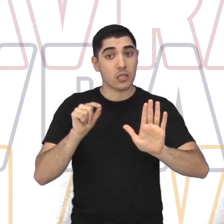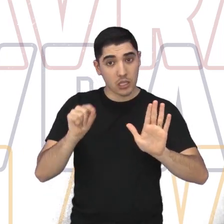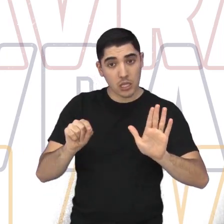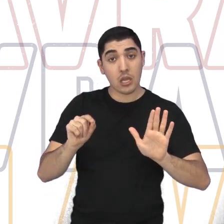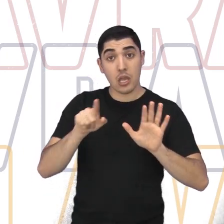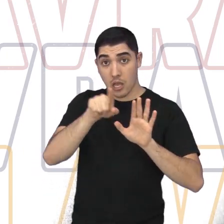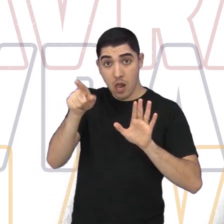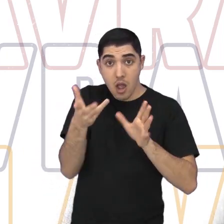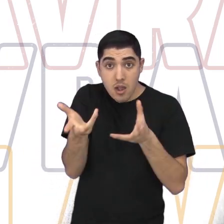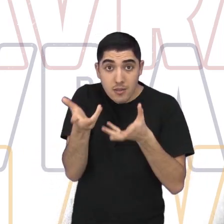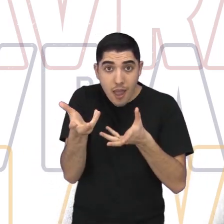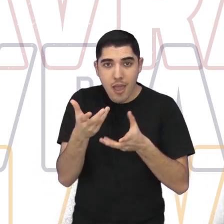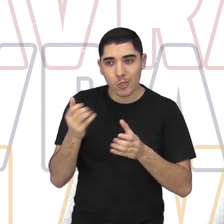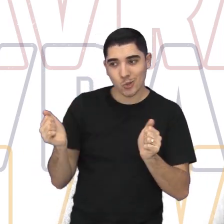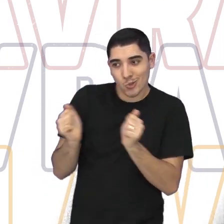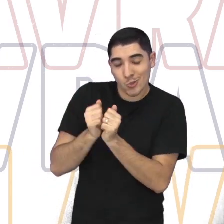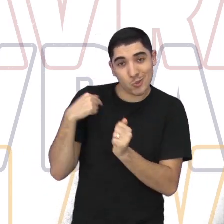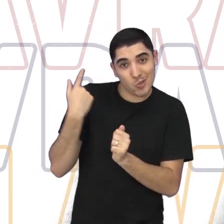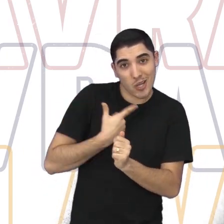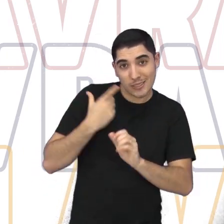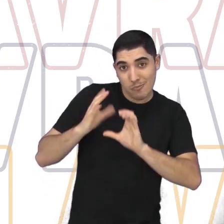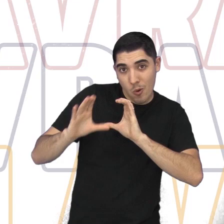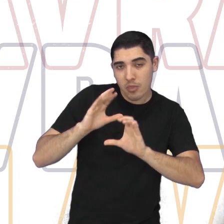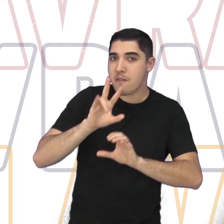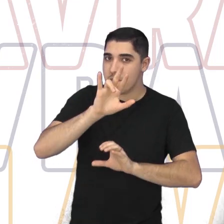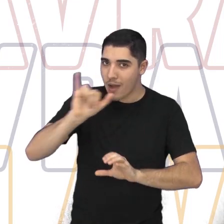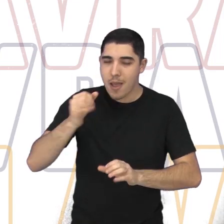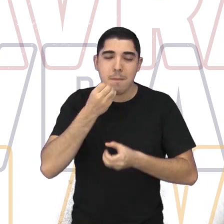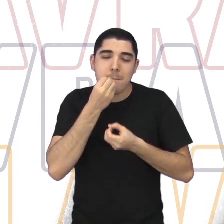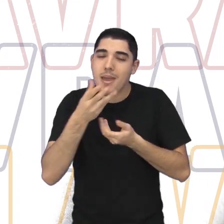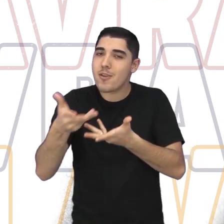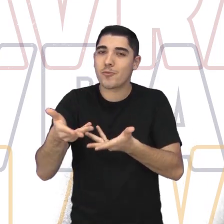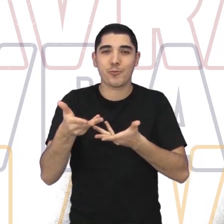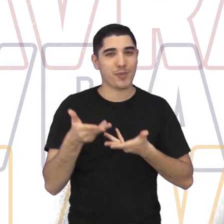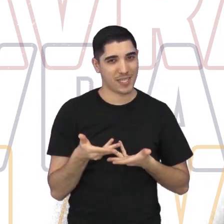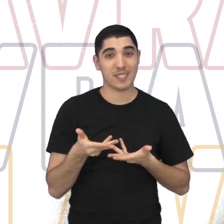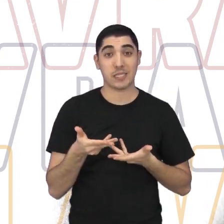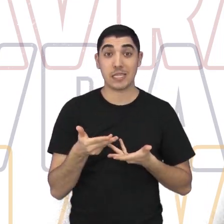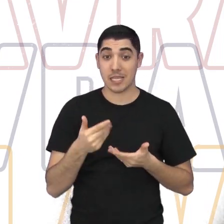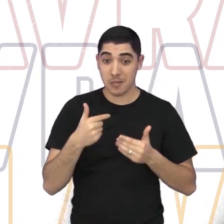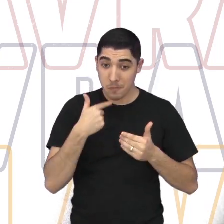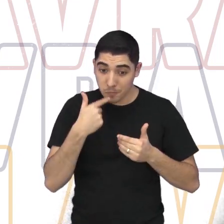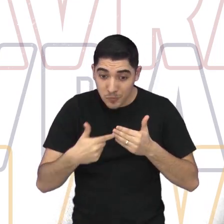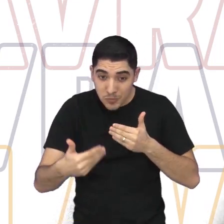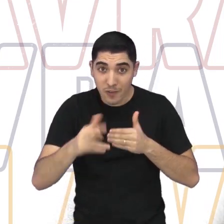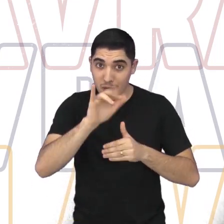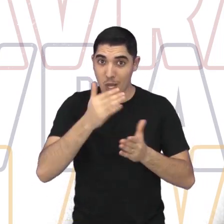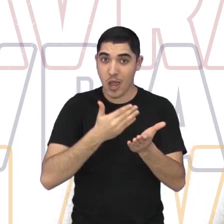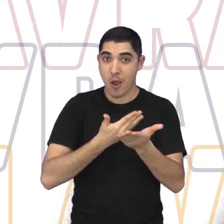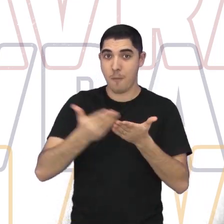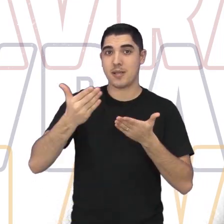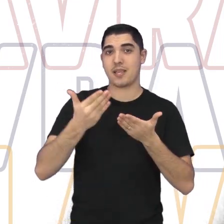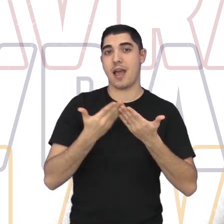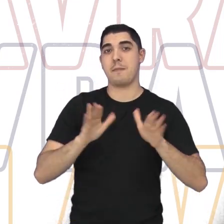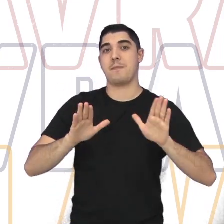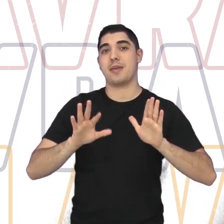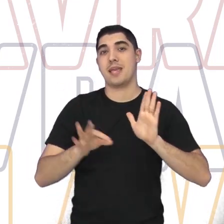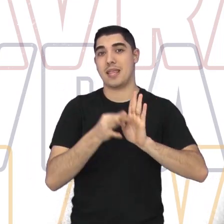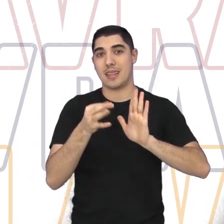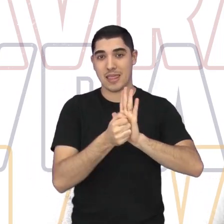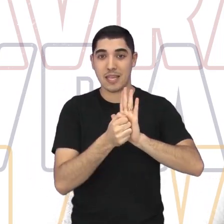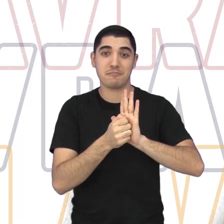Enfim, então, para quem quiser cantar com a gente, será muito bem-vindo. E logo, logo a gente vai liberar as inscrições.